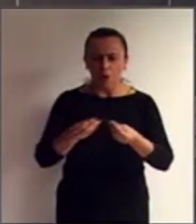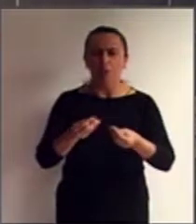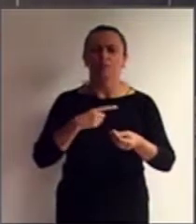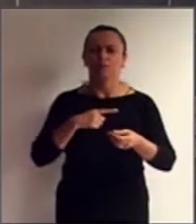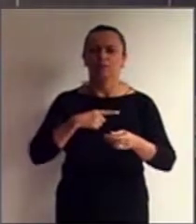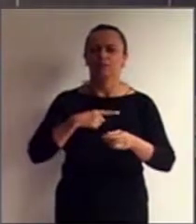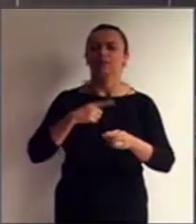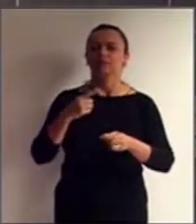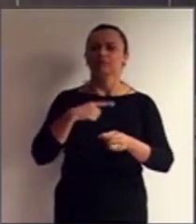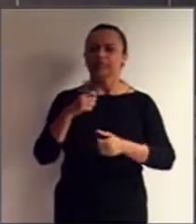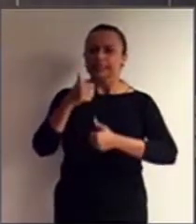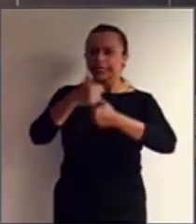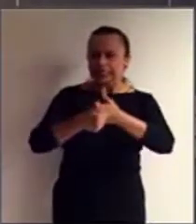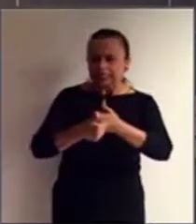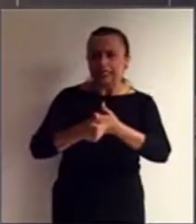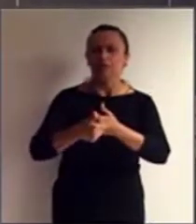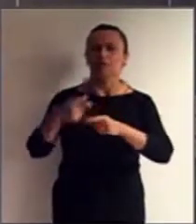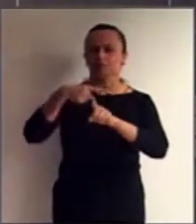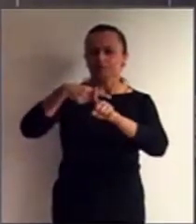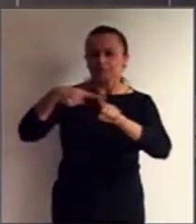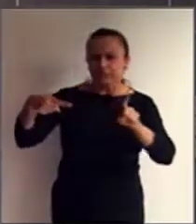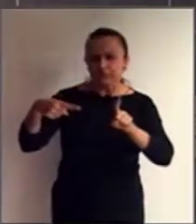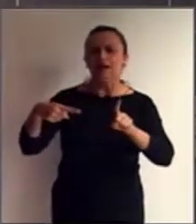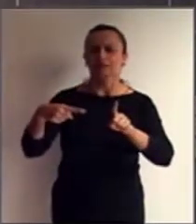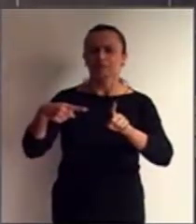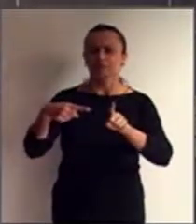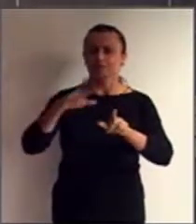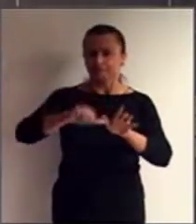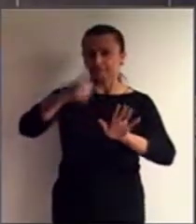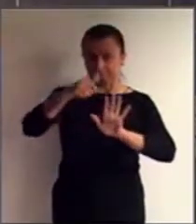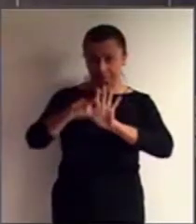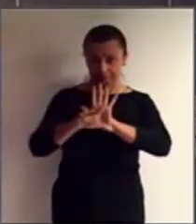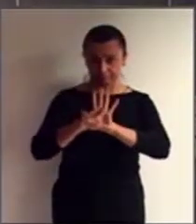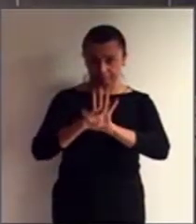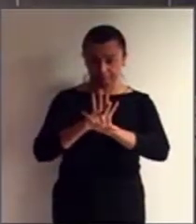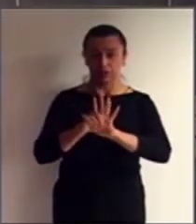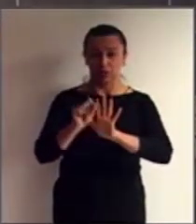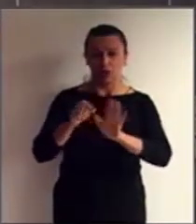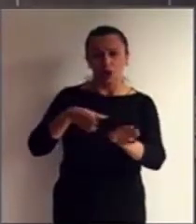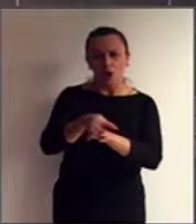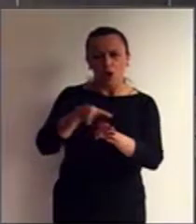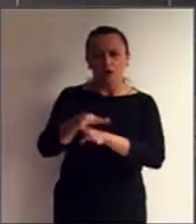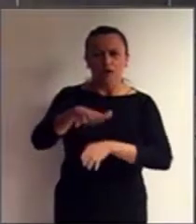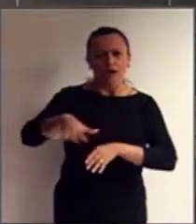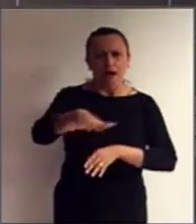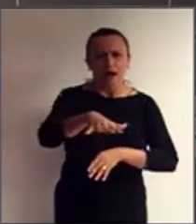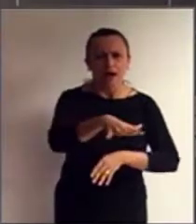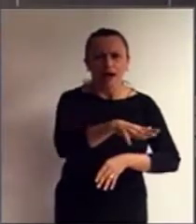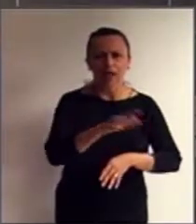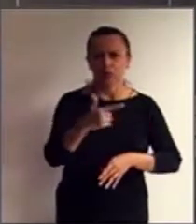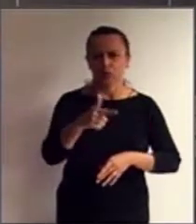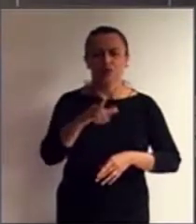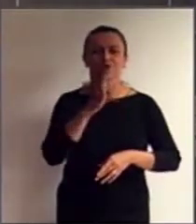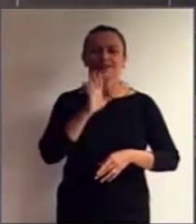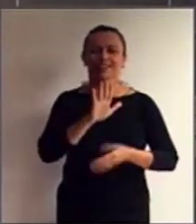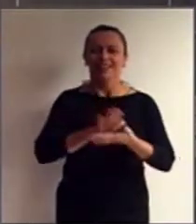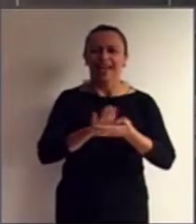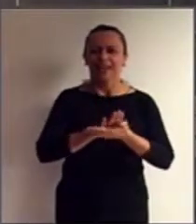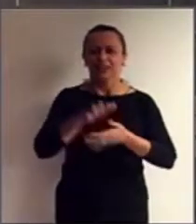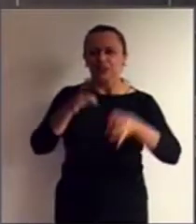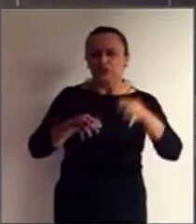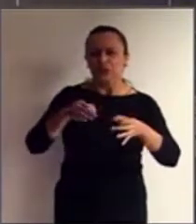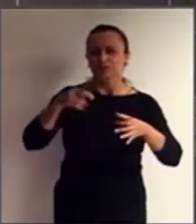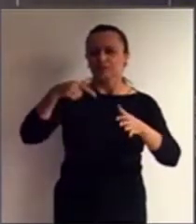Ministério Público, é orientar principalmente as pessoas que não são da área jurídica, visando a dar-lhes a confiança caso